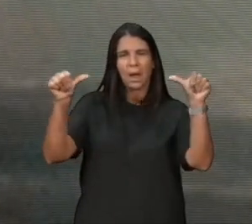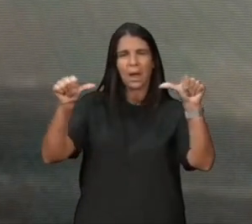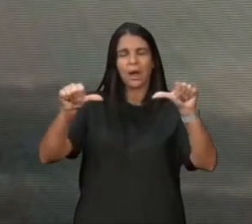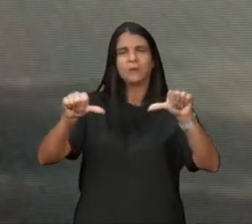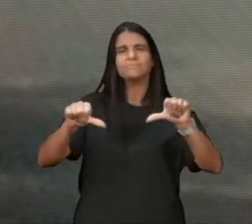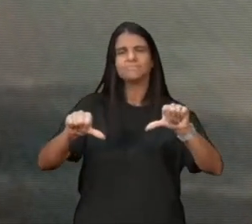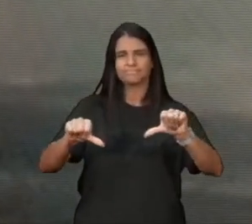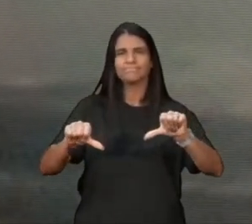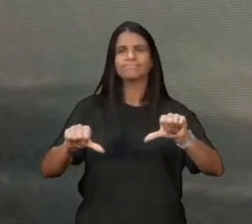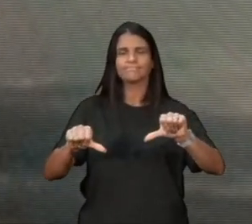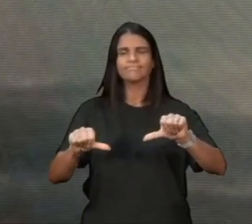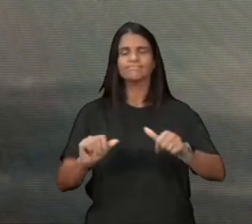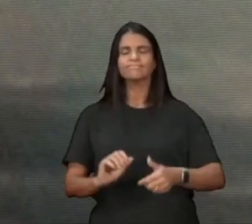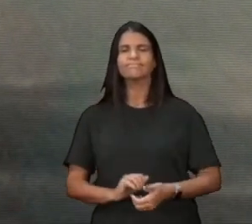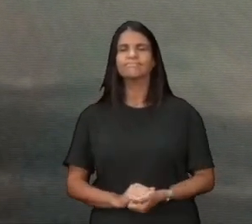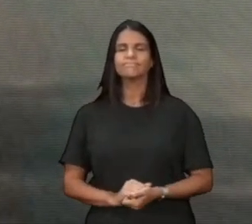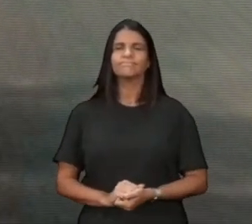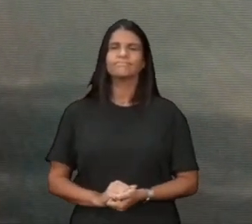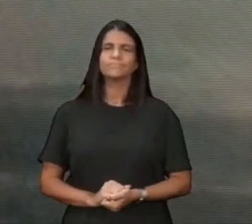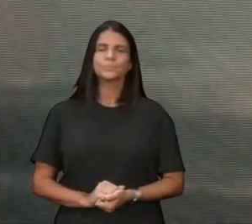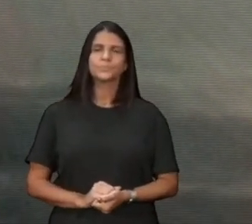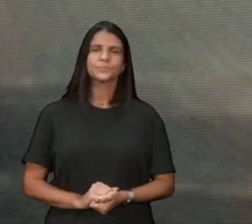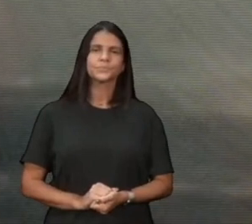levará, porque já deu,